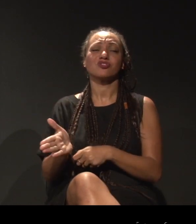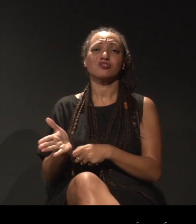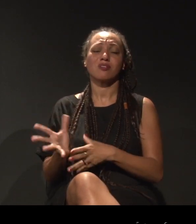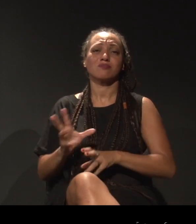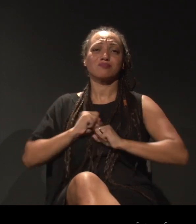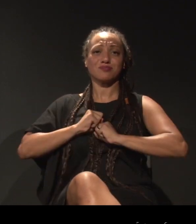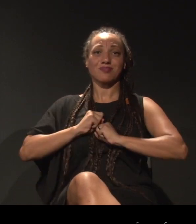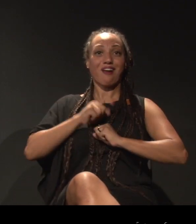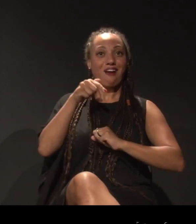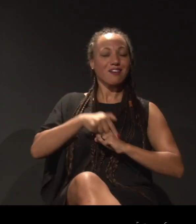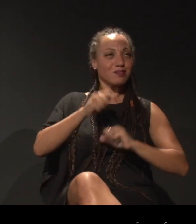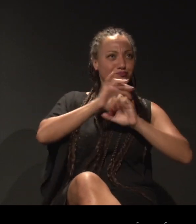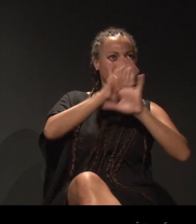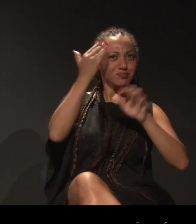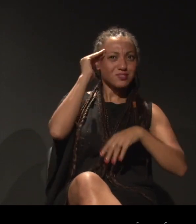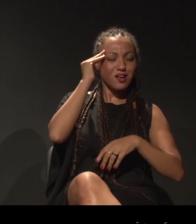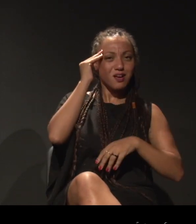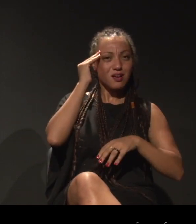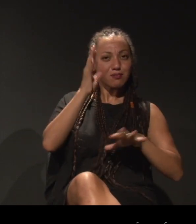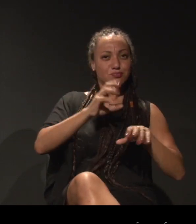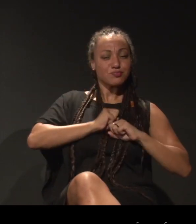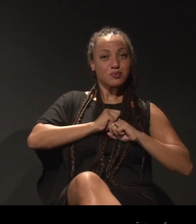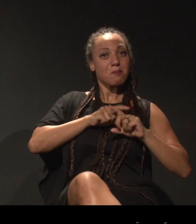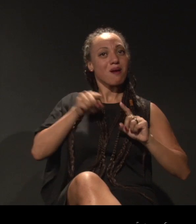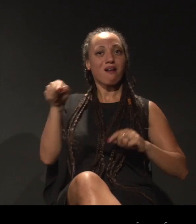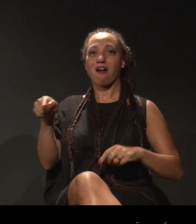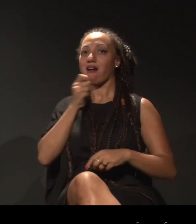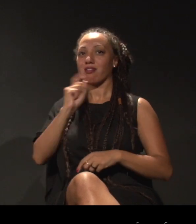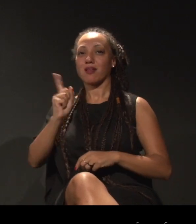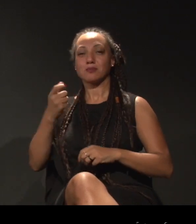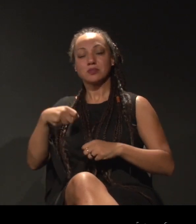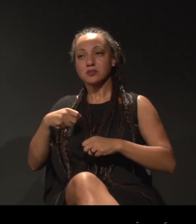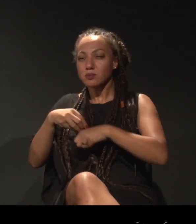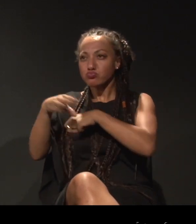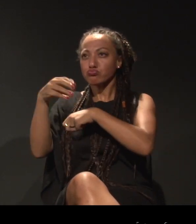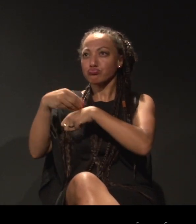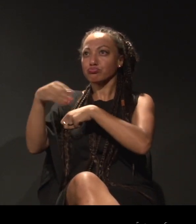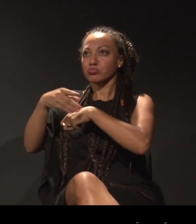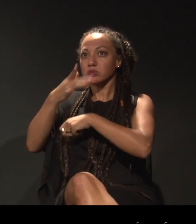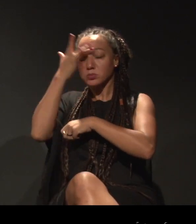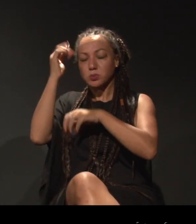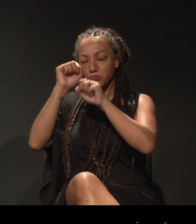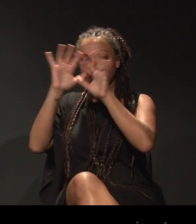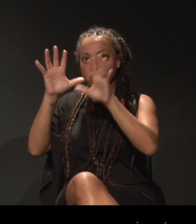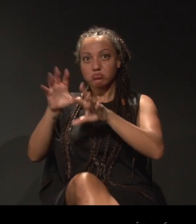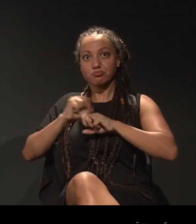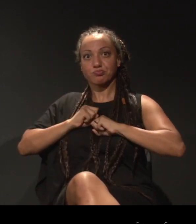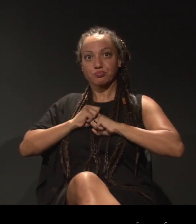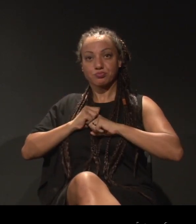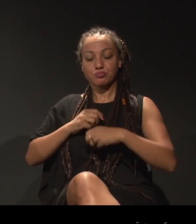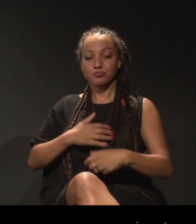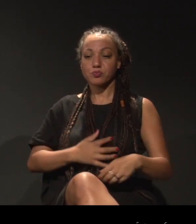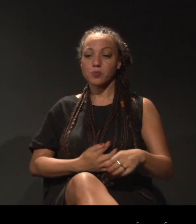lá não. A gente precisa iniciar um trabalho. E a questão é que,